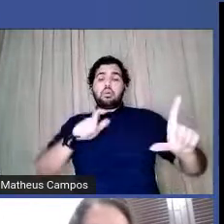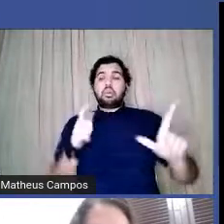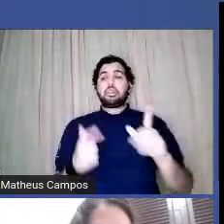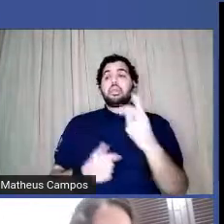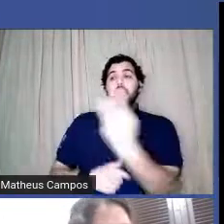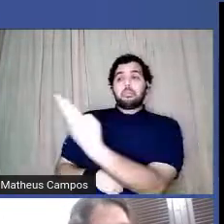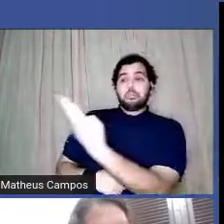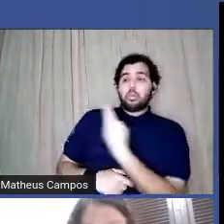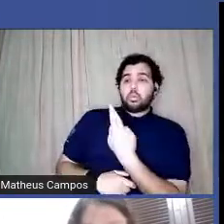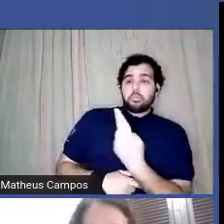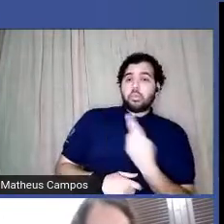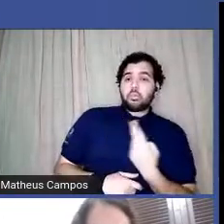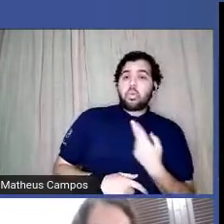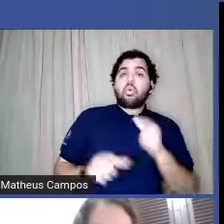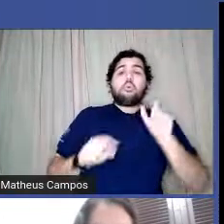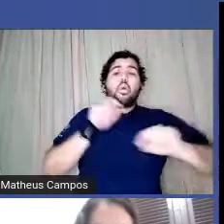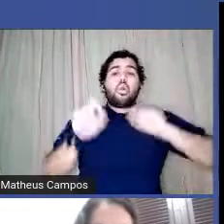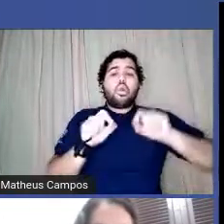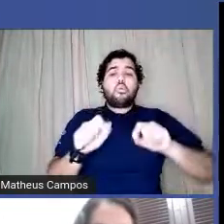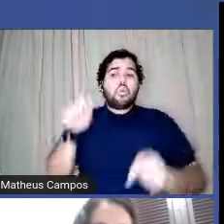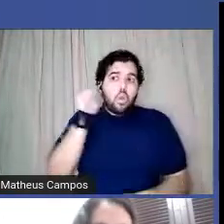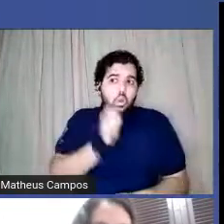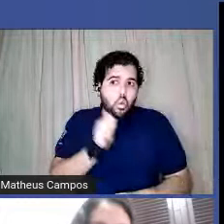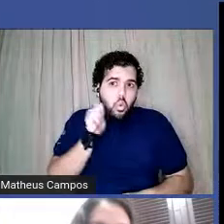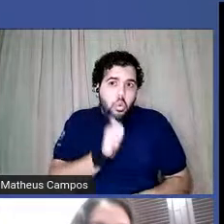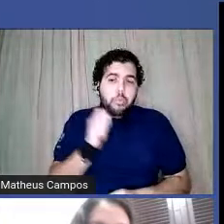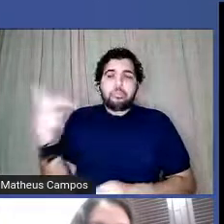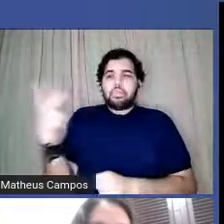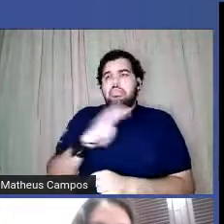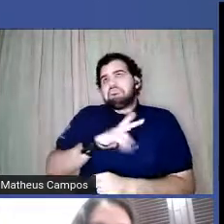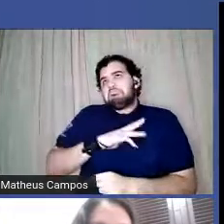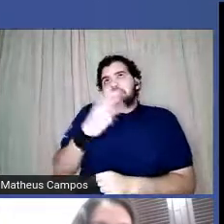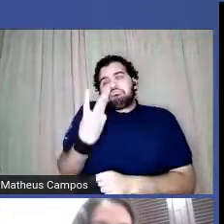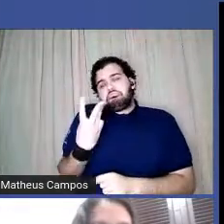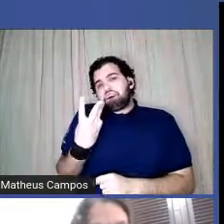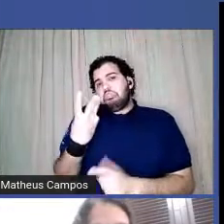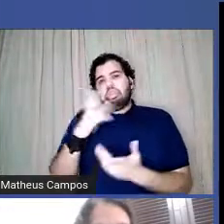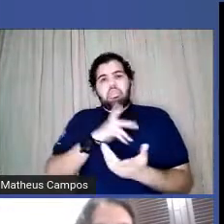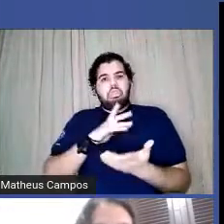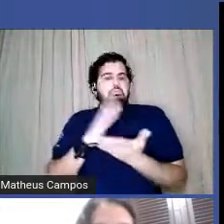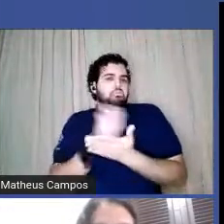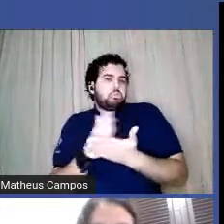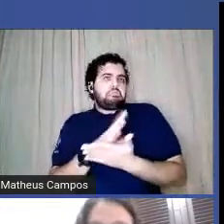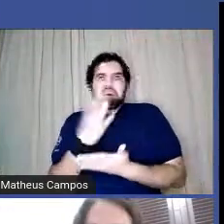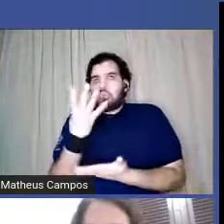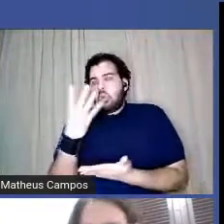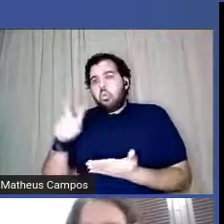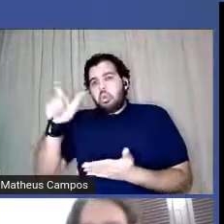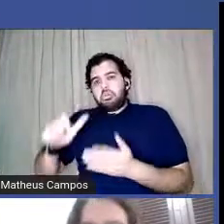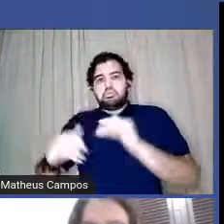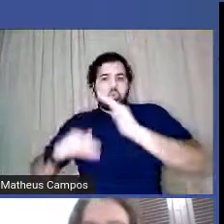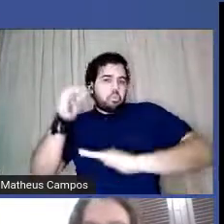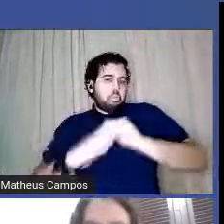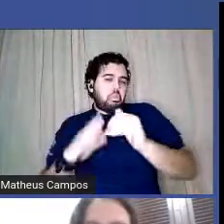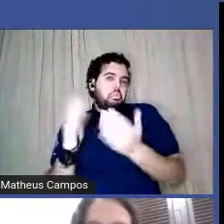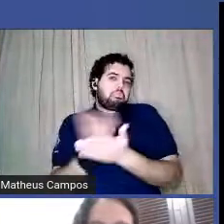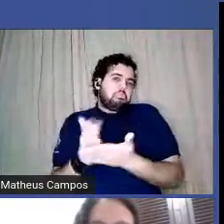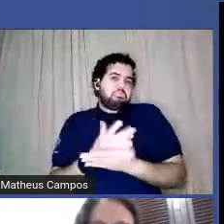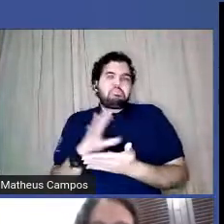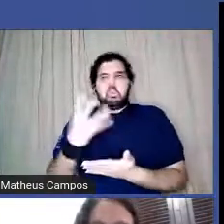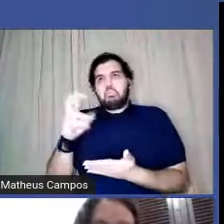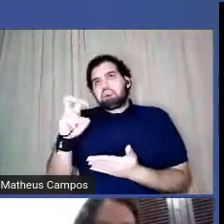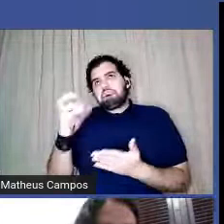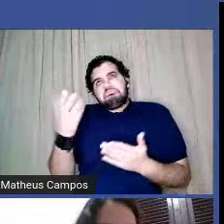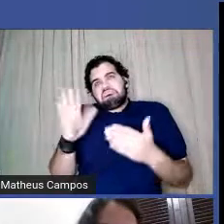foram de mulheres, as pessoas tinham três livros, quatro livros, cinco livros, no máximo, assim.